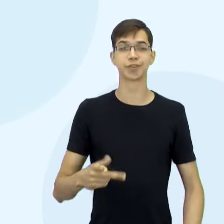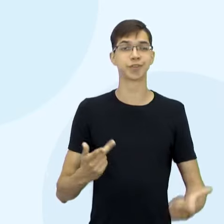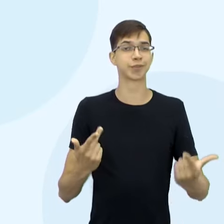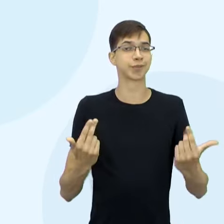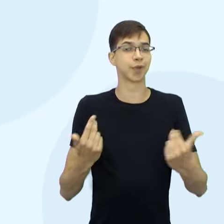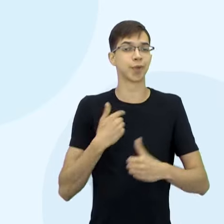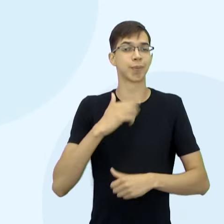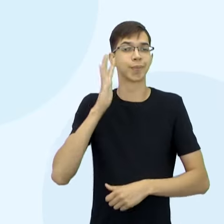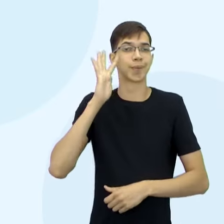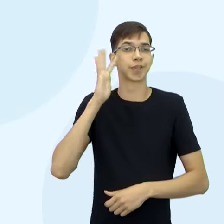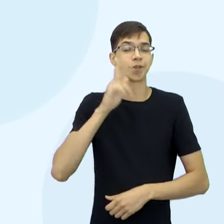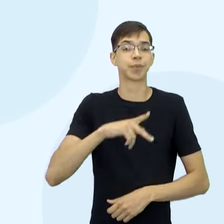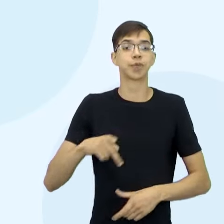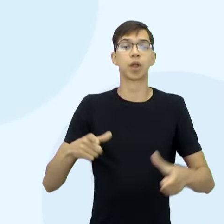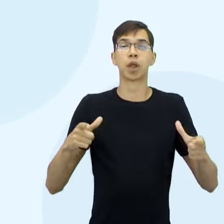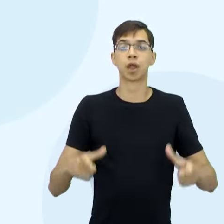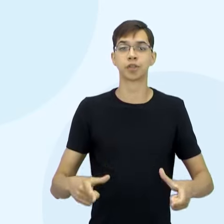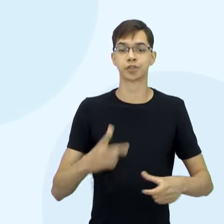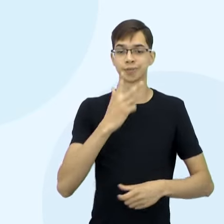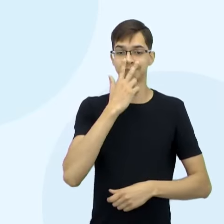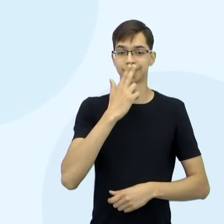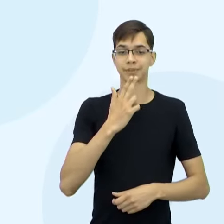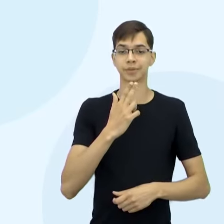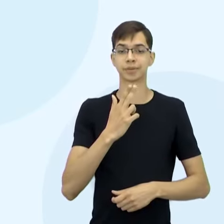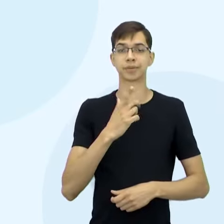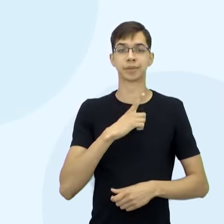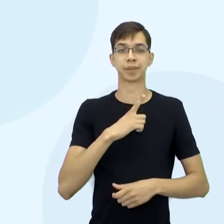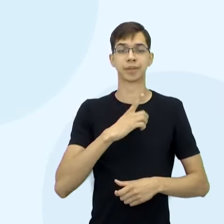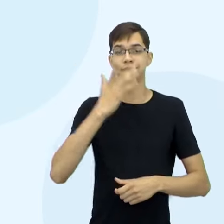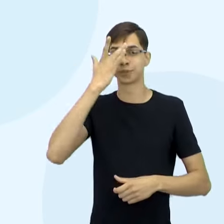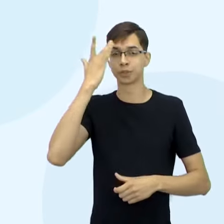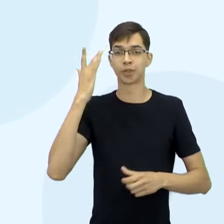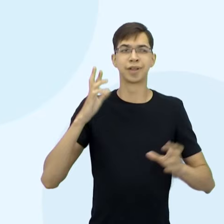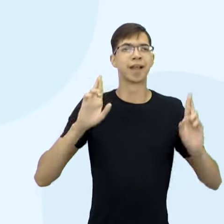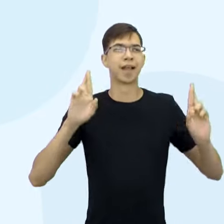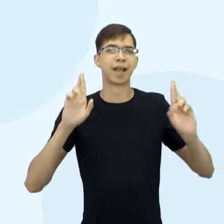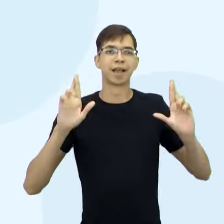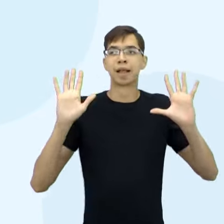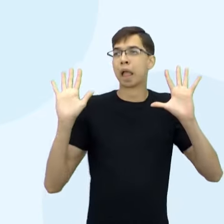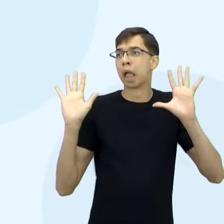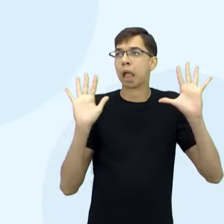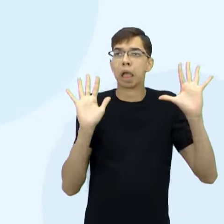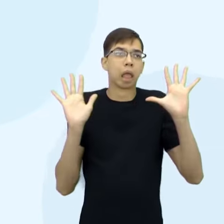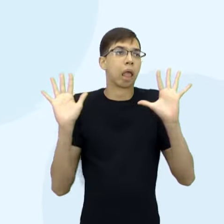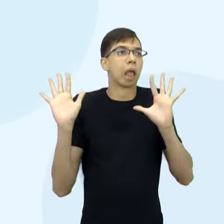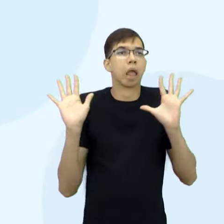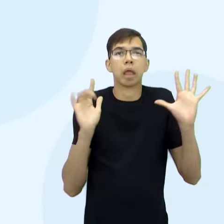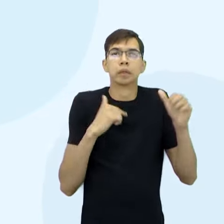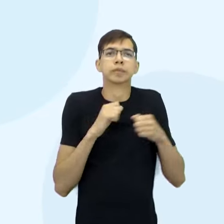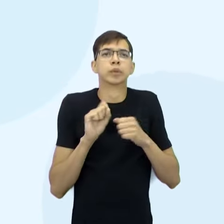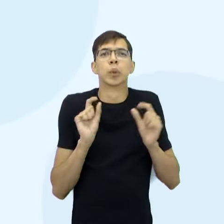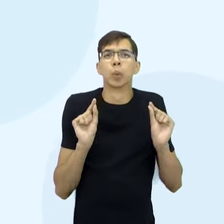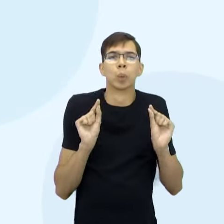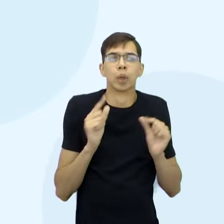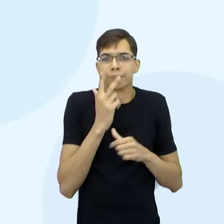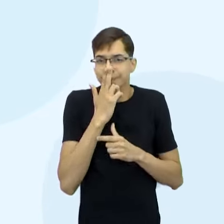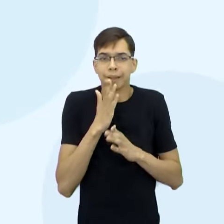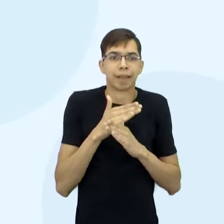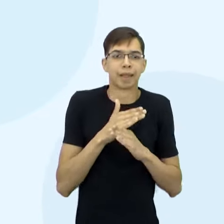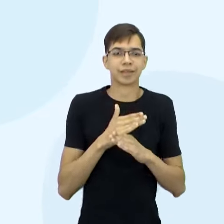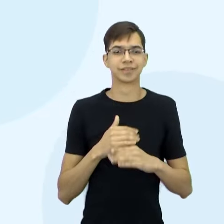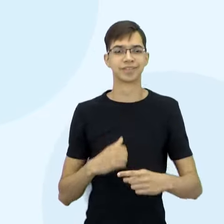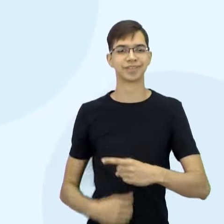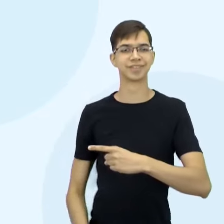meio de um monte de torcedor, e ele ali. O que eu estou fazendo. Tem alguém com o celular na baixada, é isso?